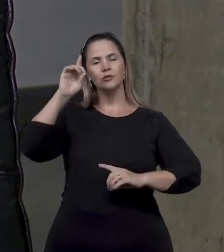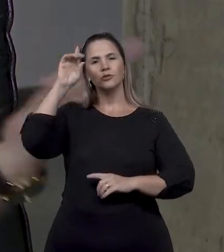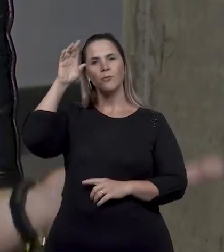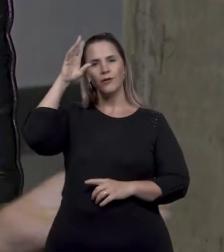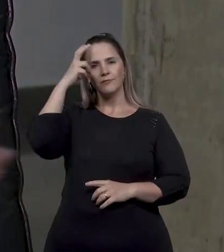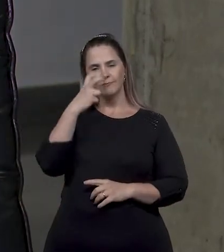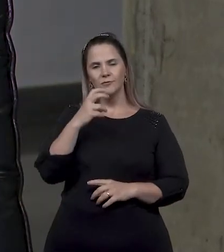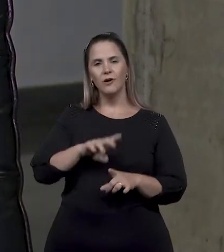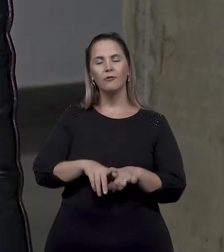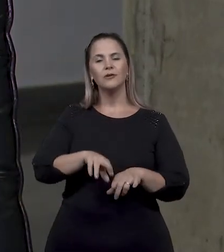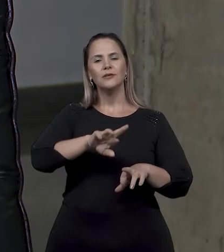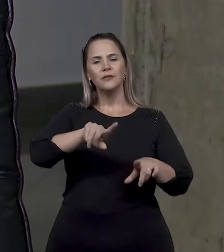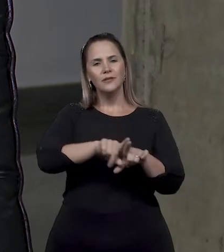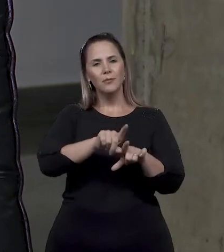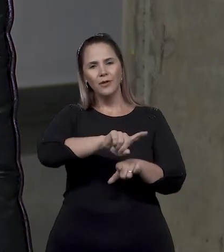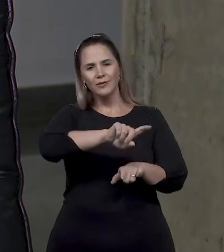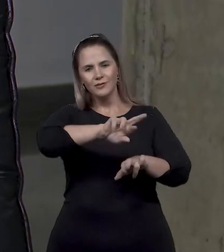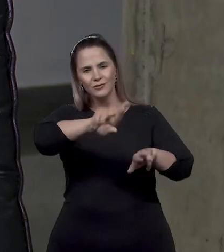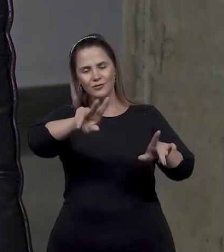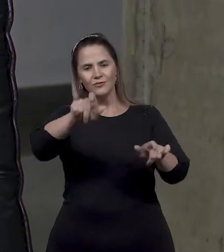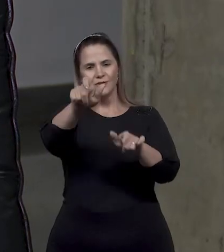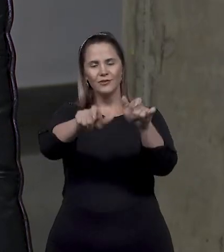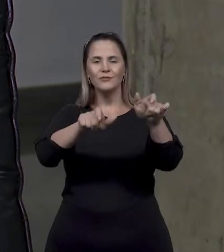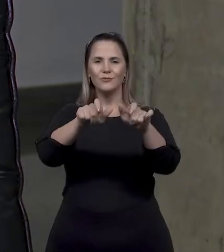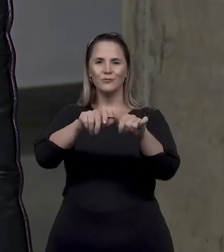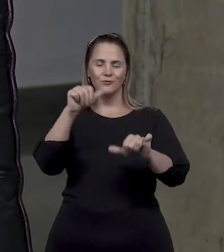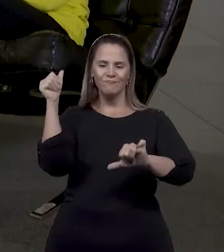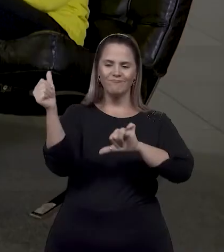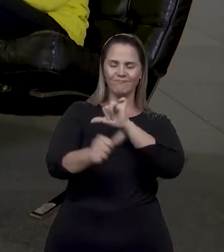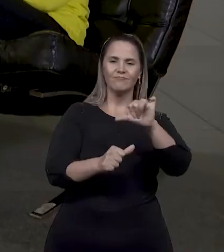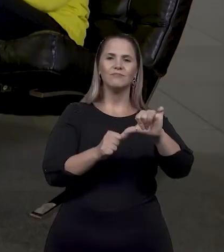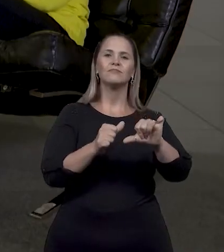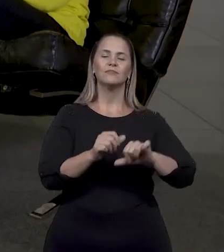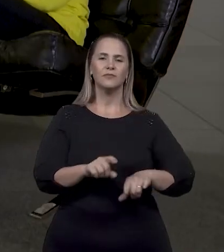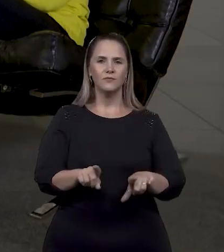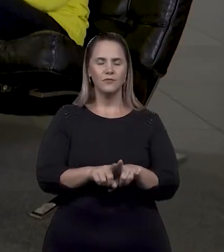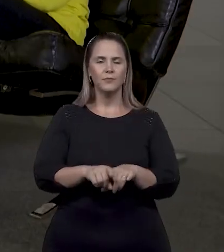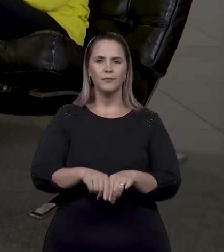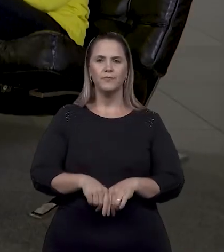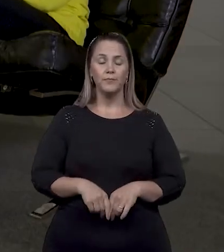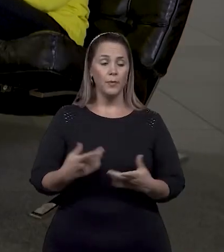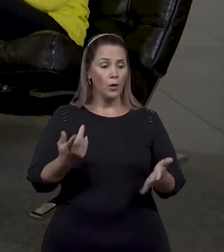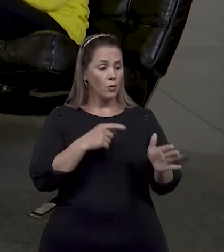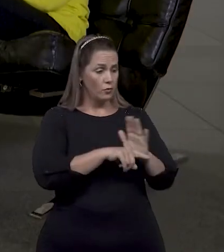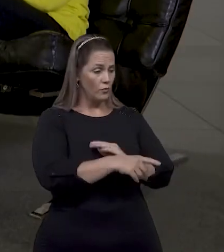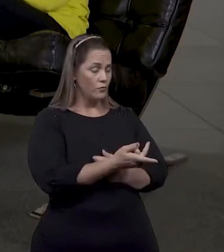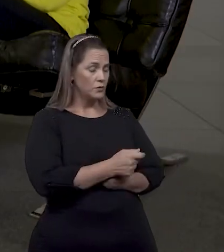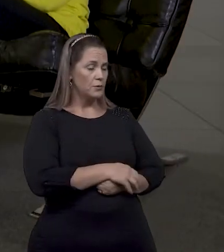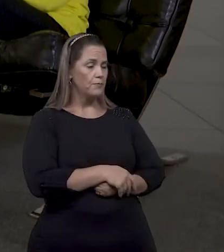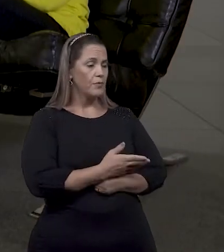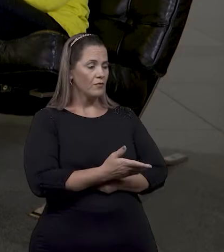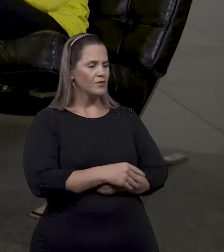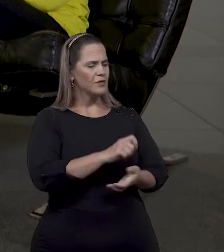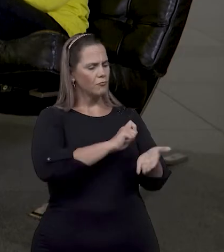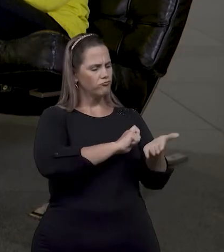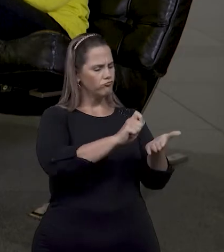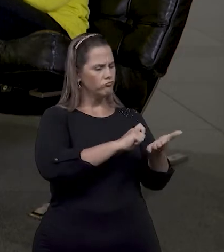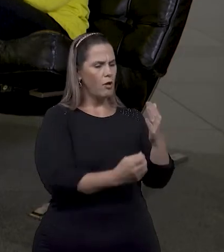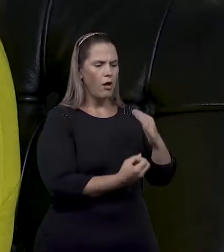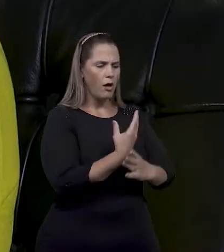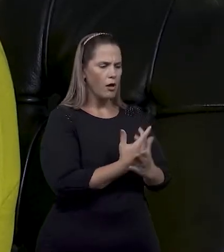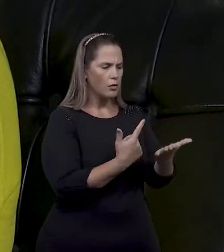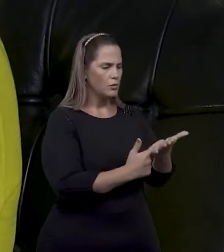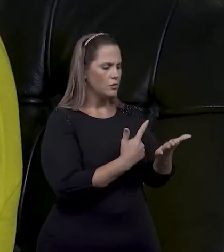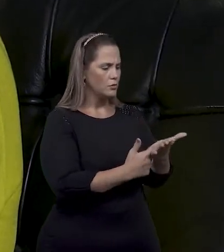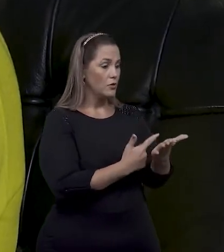e das outras também, e eu sou uma prova disso. Você é escritor e sempre teve a preocupação de que